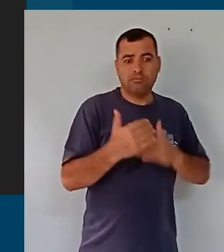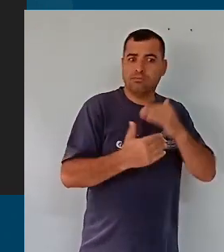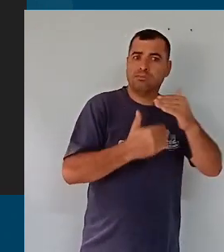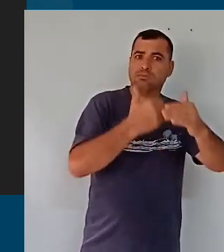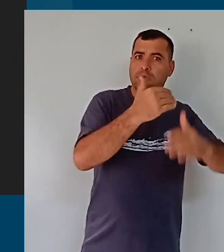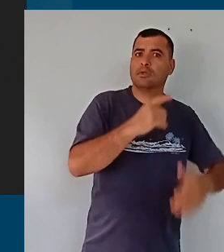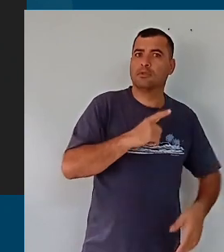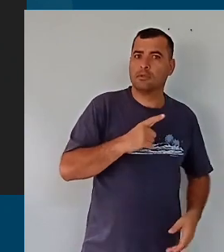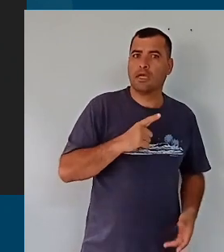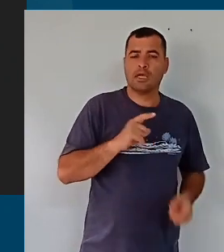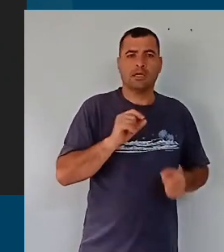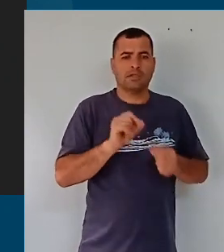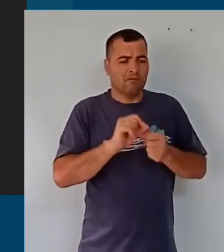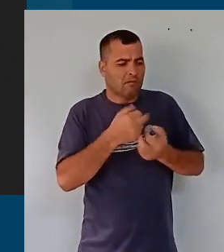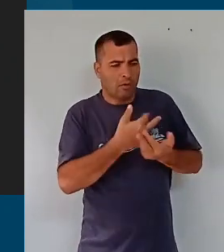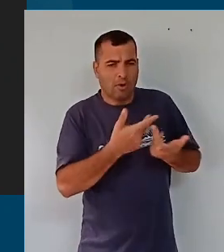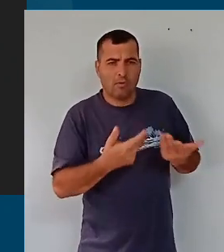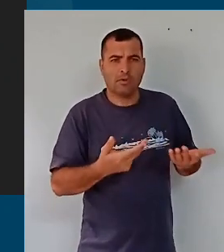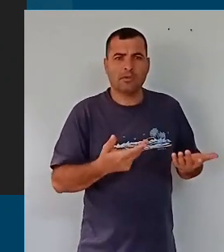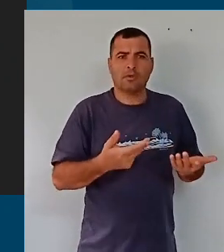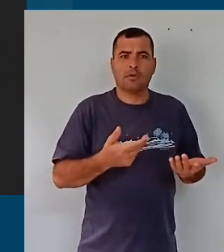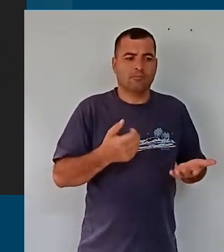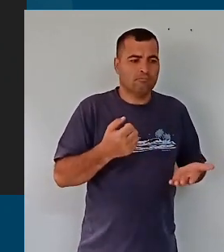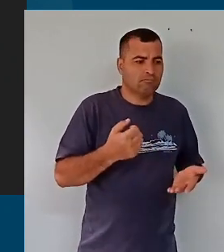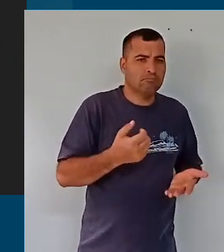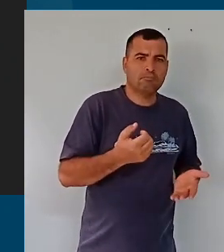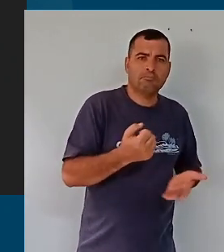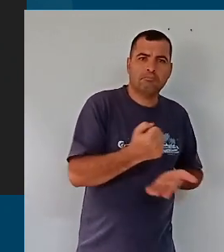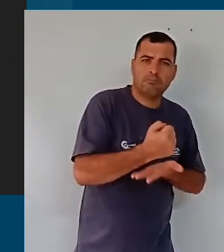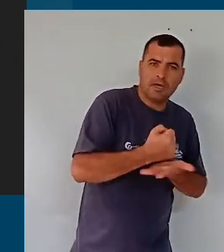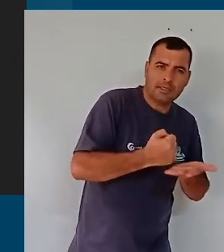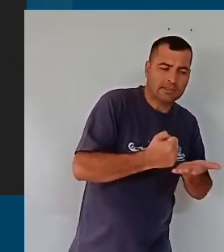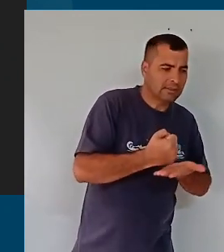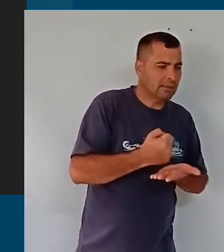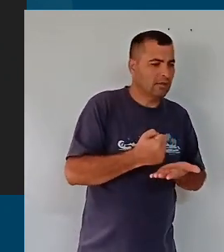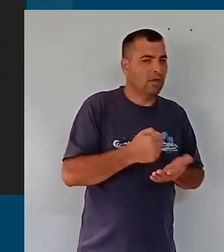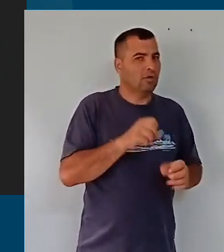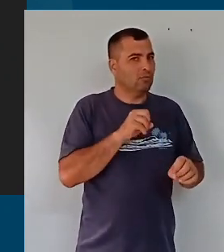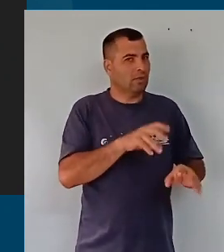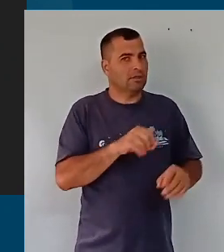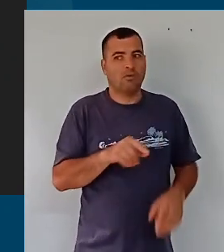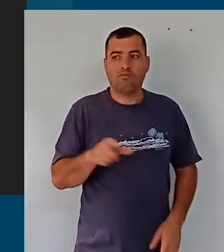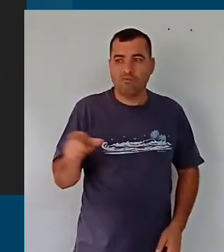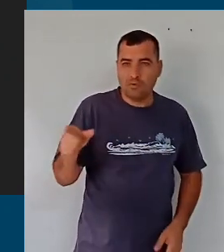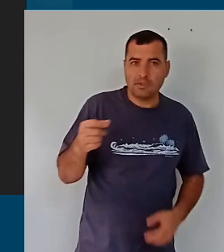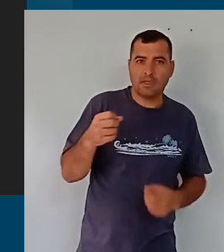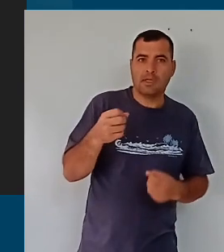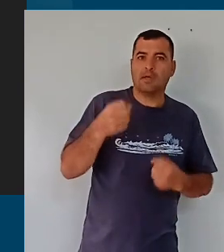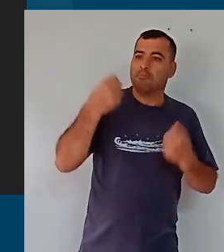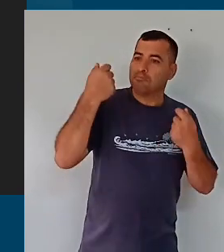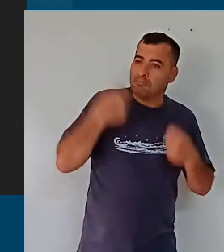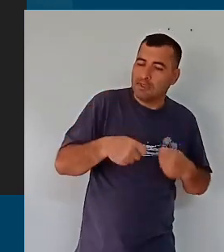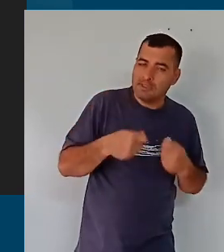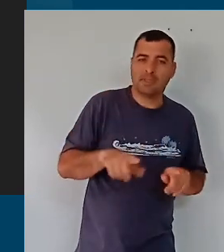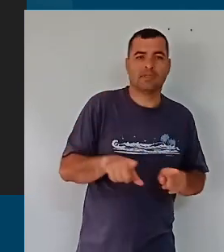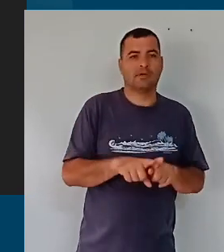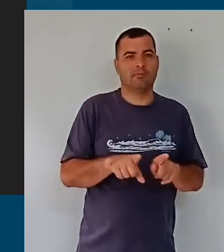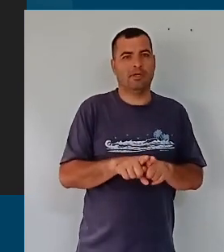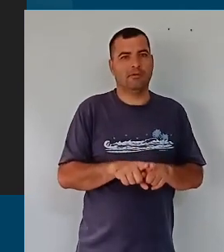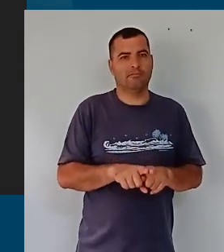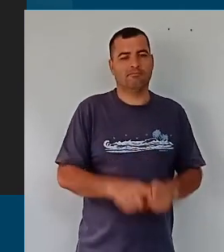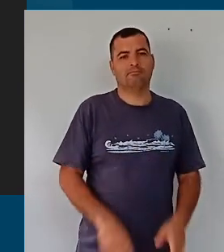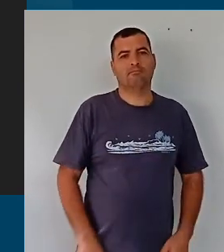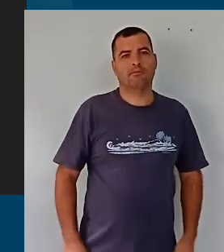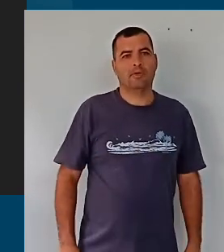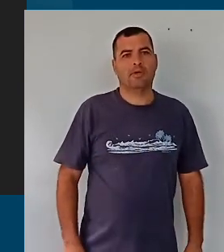mas a gente fez tanta coisa estrutural para a educação, mas isso, Fernando, é transcendental, eu nunca esqueço